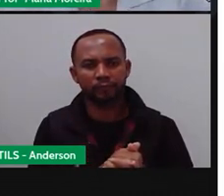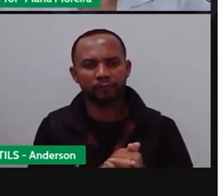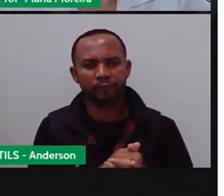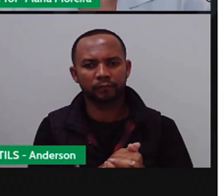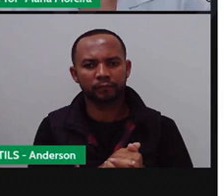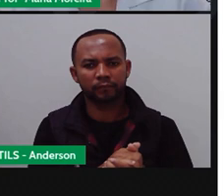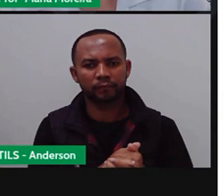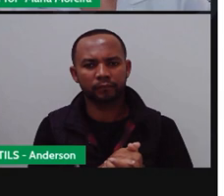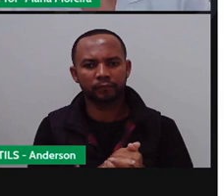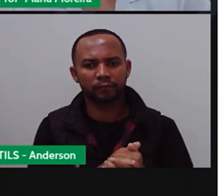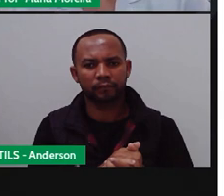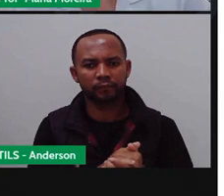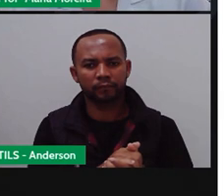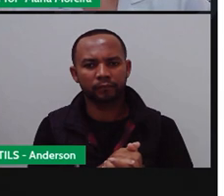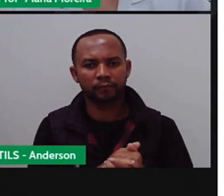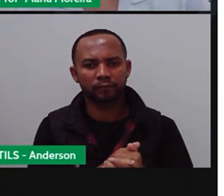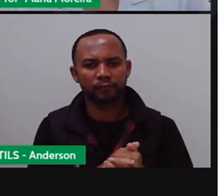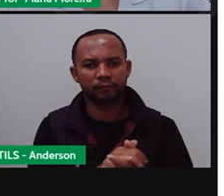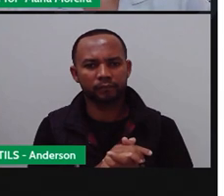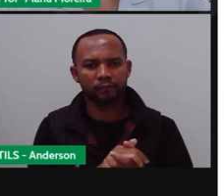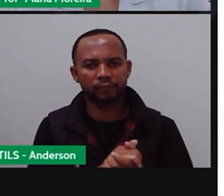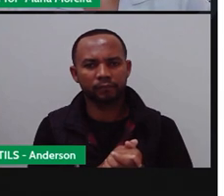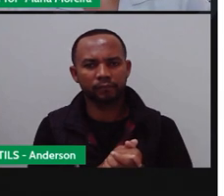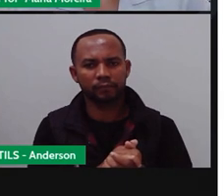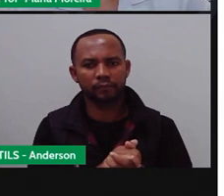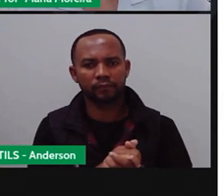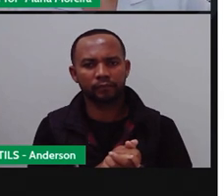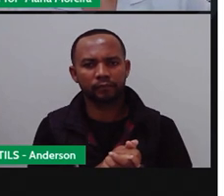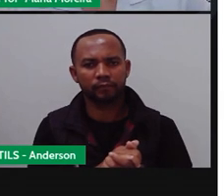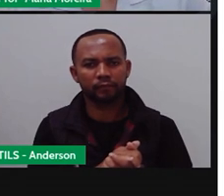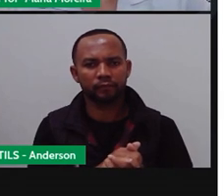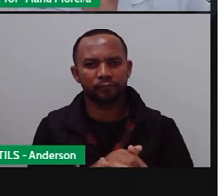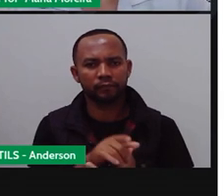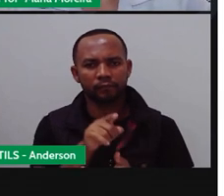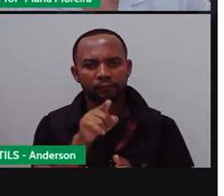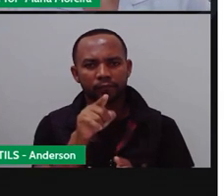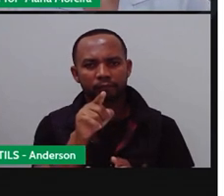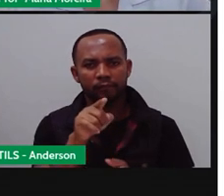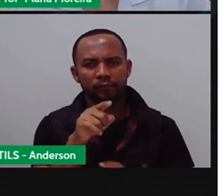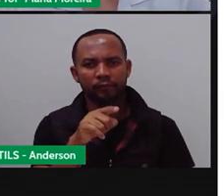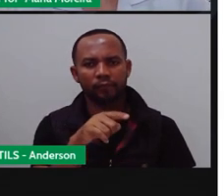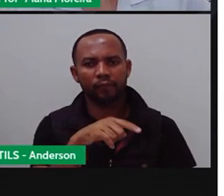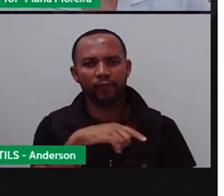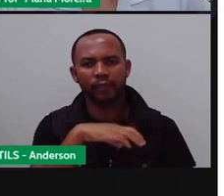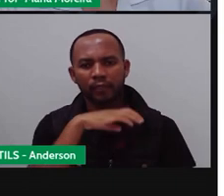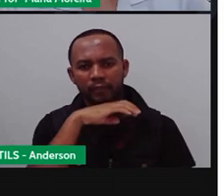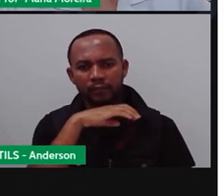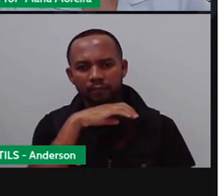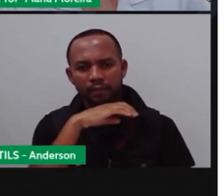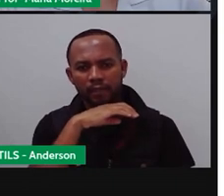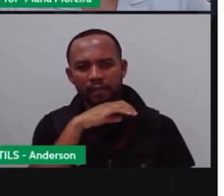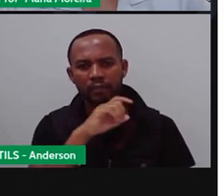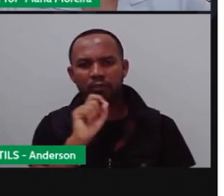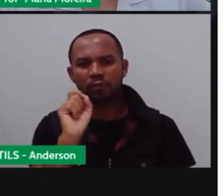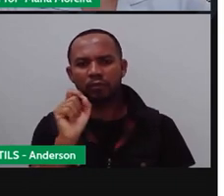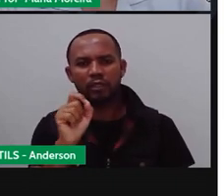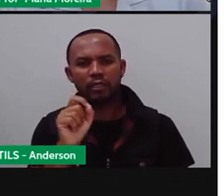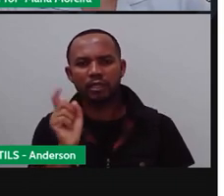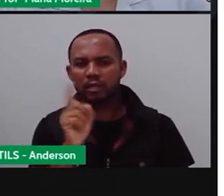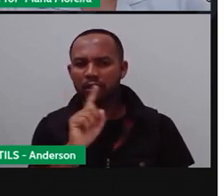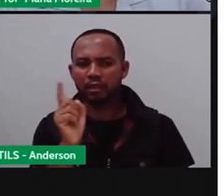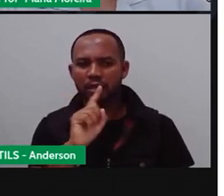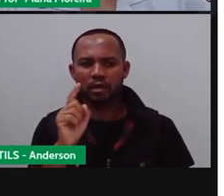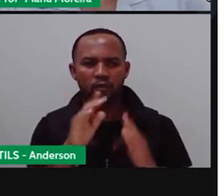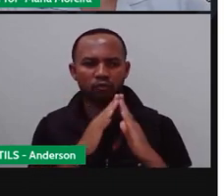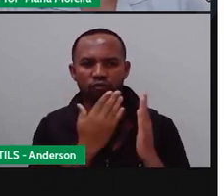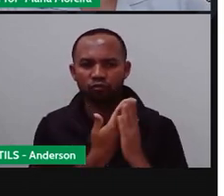Amazonas. Não avaliado, né, espécies dentro dessa categoria não foram estudadas seguindo